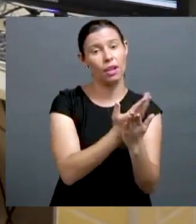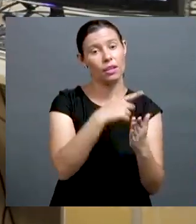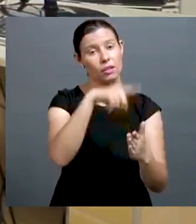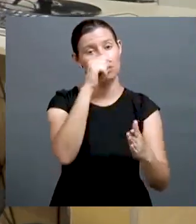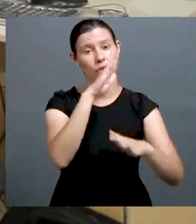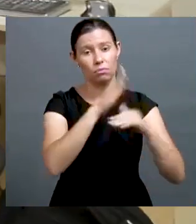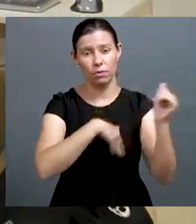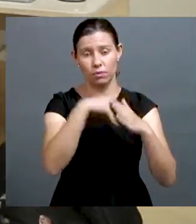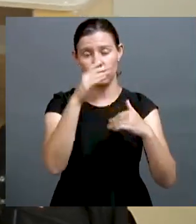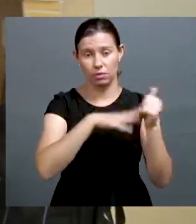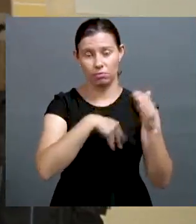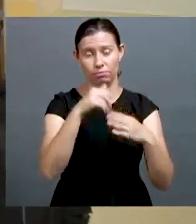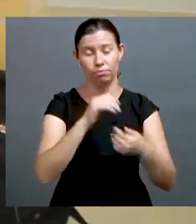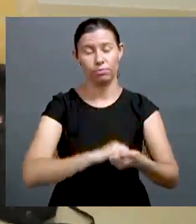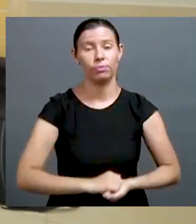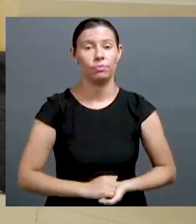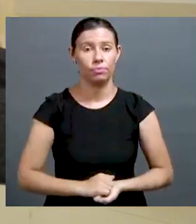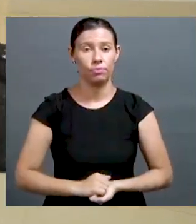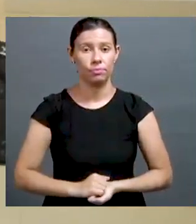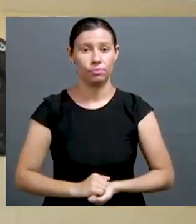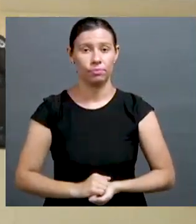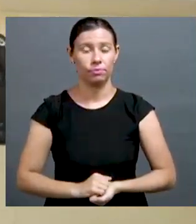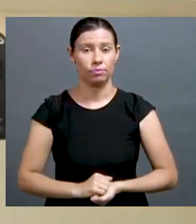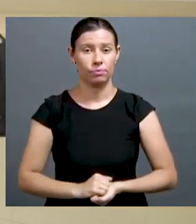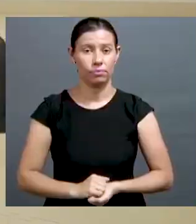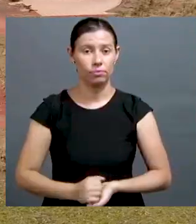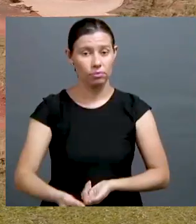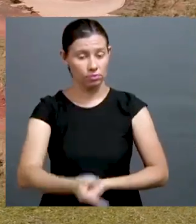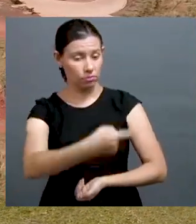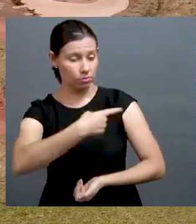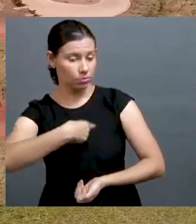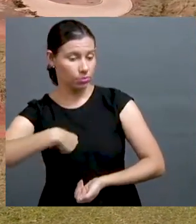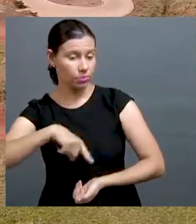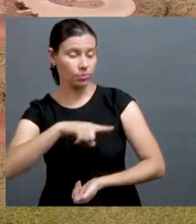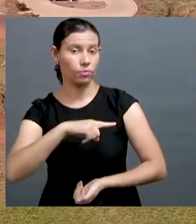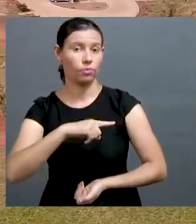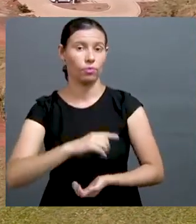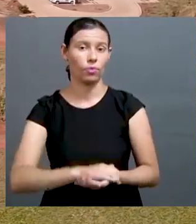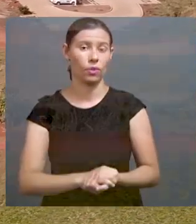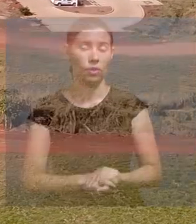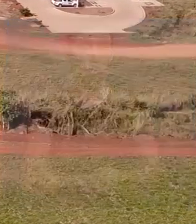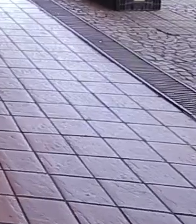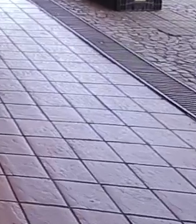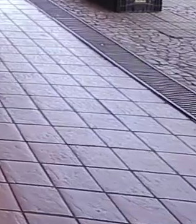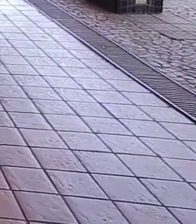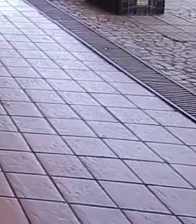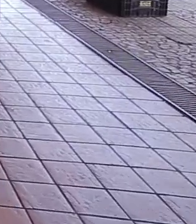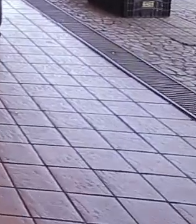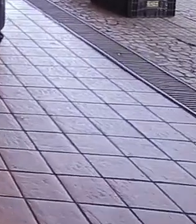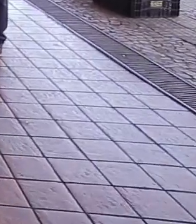futuro de vocês, né, pode ser o local onde vocês vão fazer o curso superior, onde vocês vão escolher a profissão de vocês.